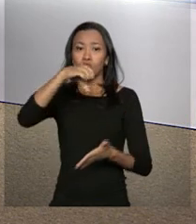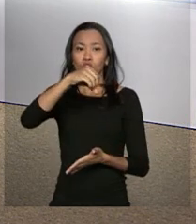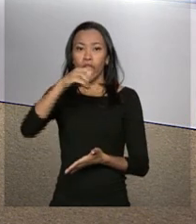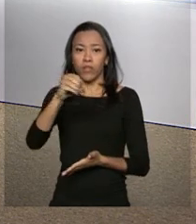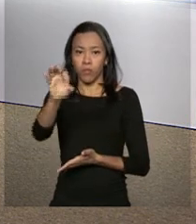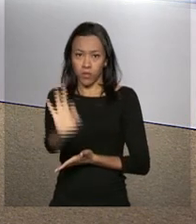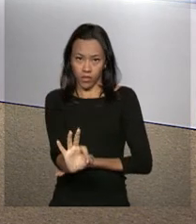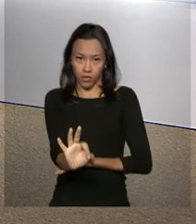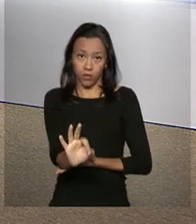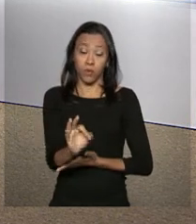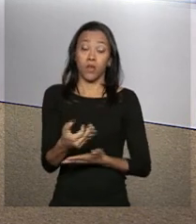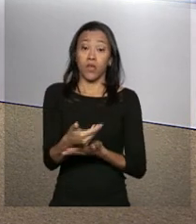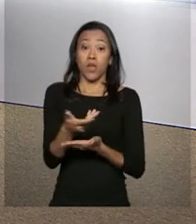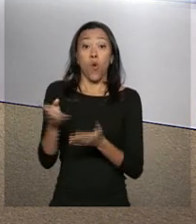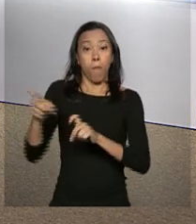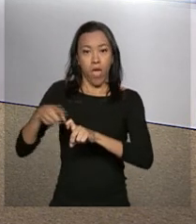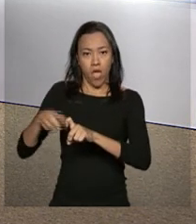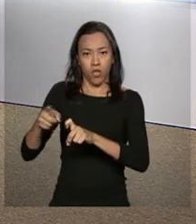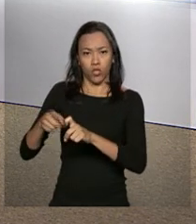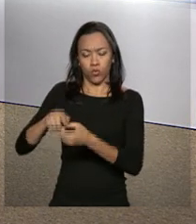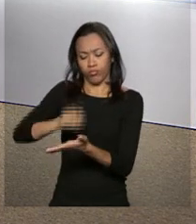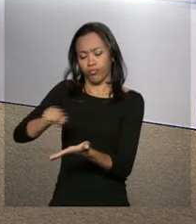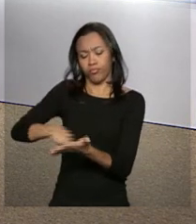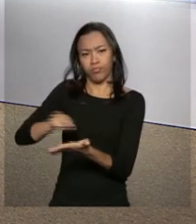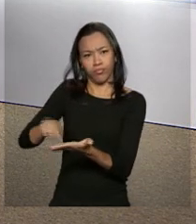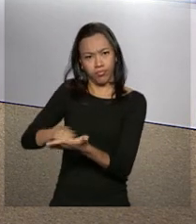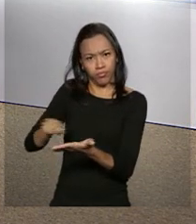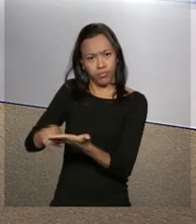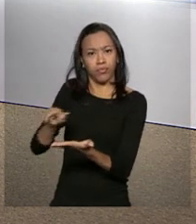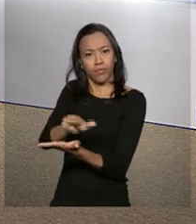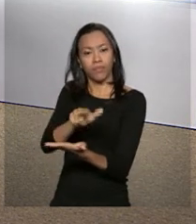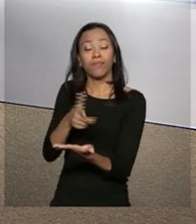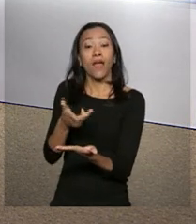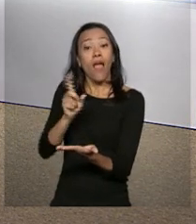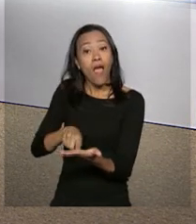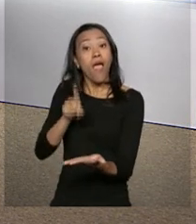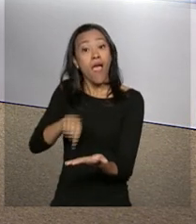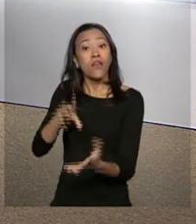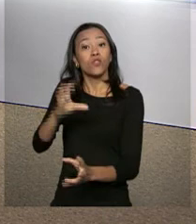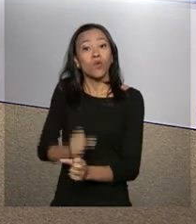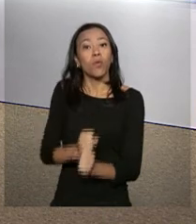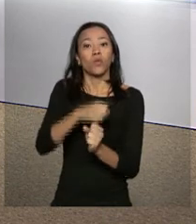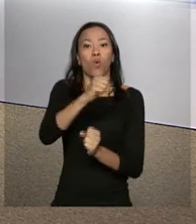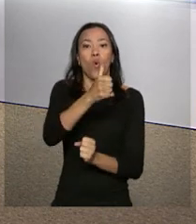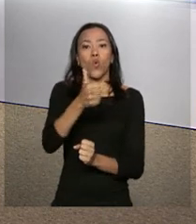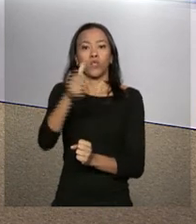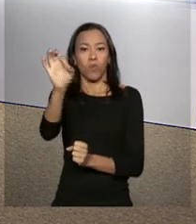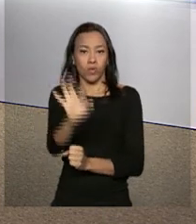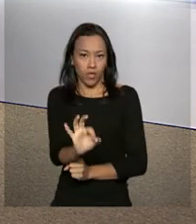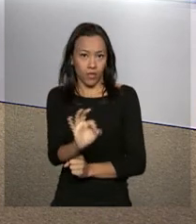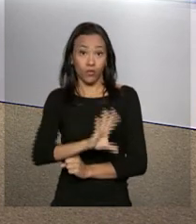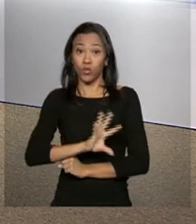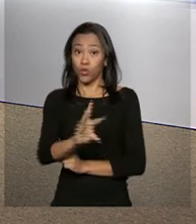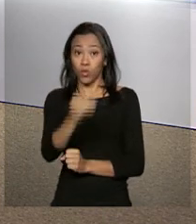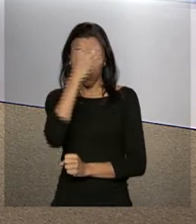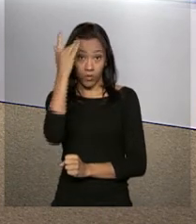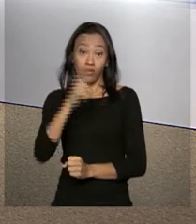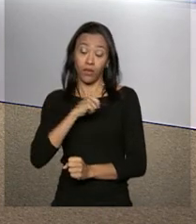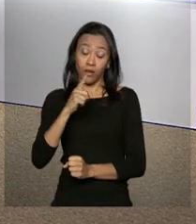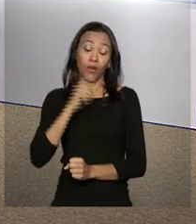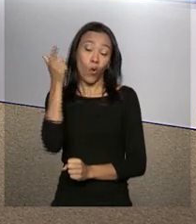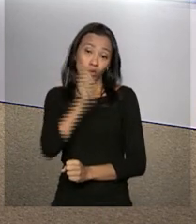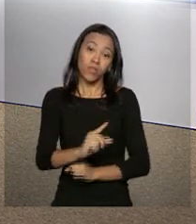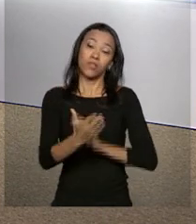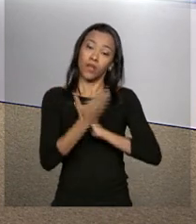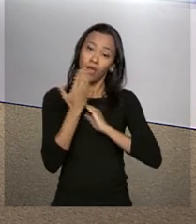As receitas prescritas por profissionais do Mais Médicos já representam 11% do total de beneficiados pelo programa